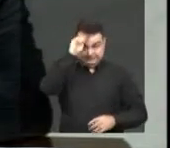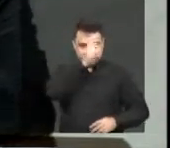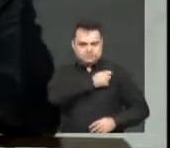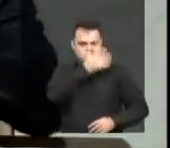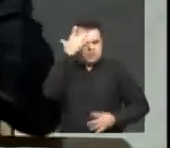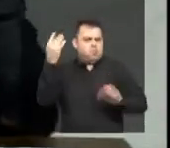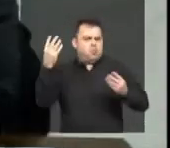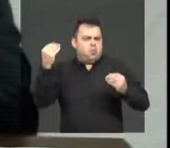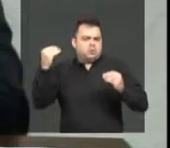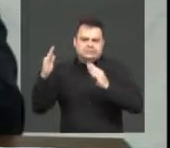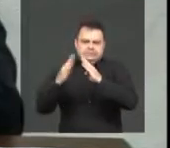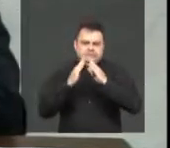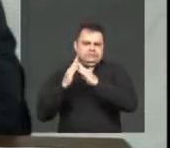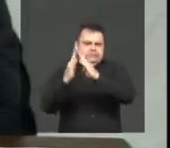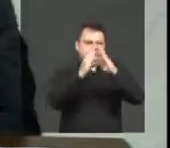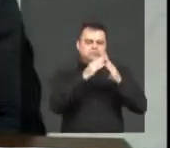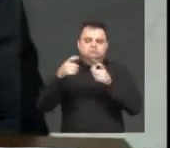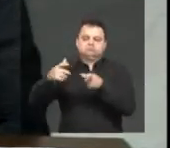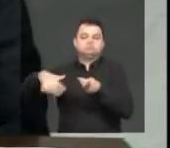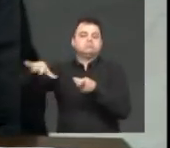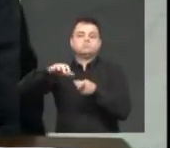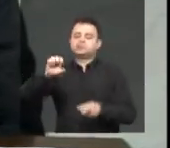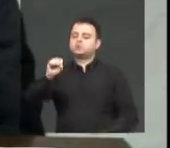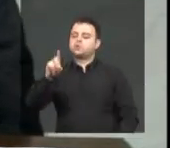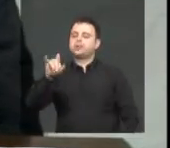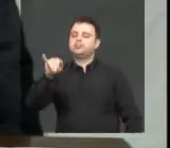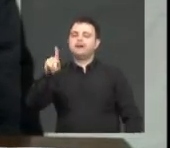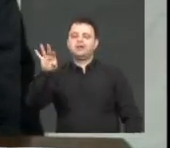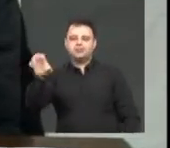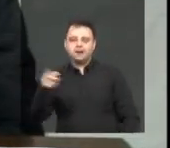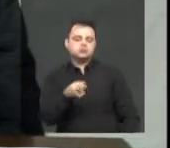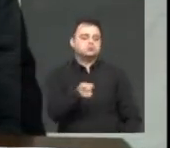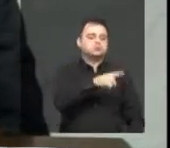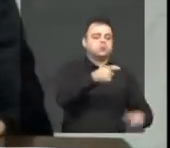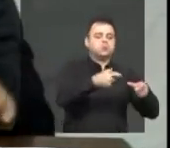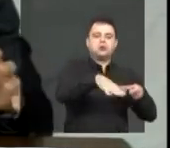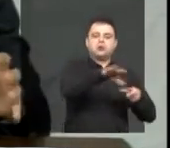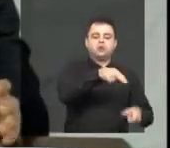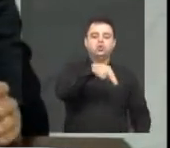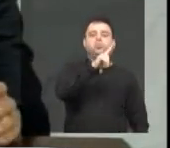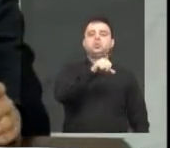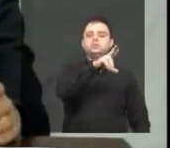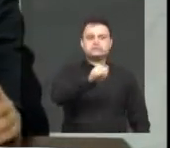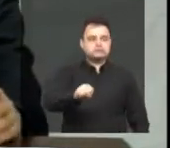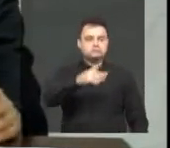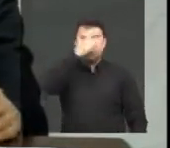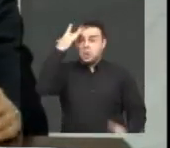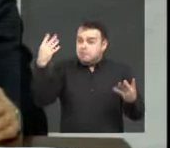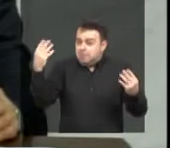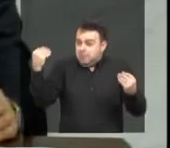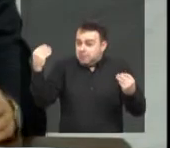Nós temos duas regiões muito populosas de Rio Preto, o bairro do Solidariedade e o Jardim Nunes.